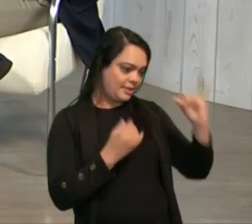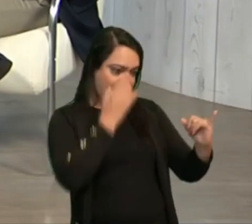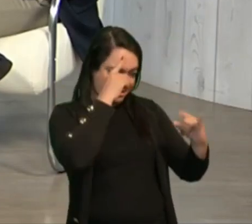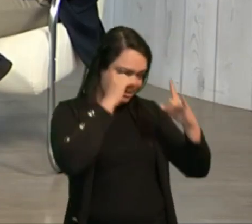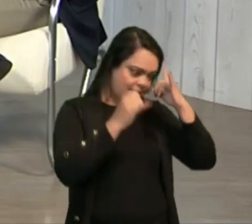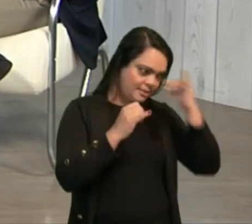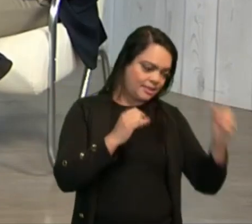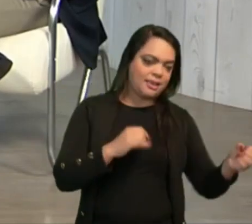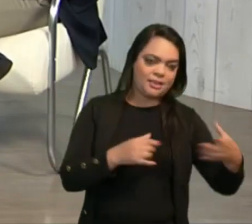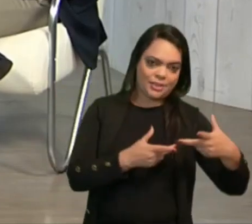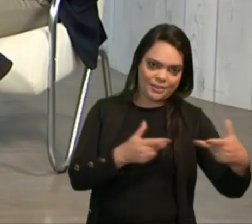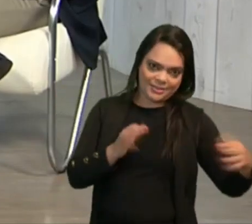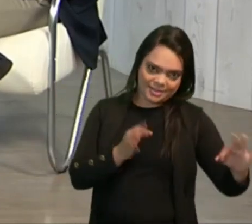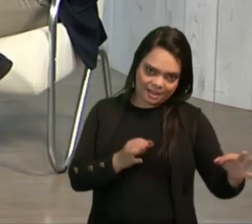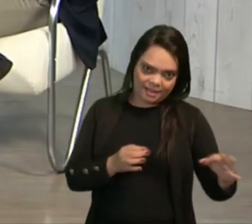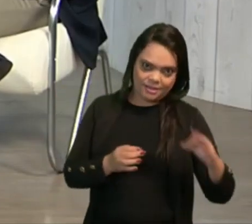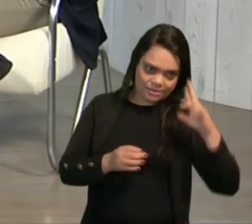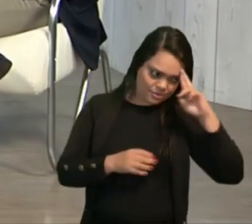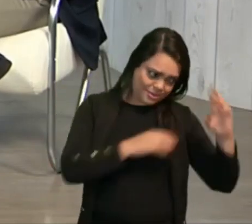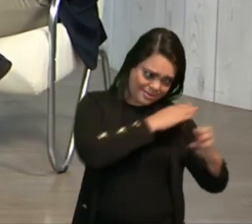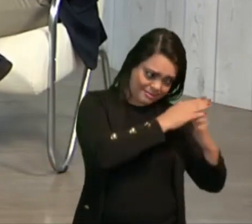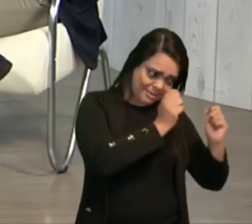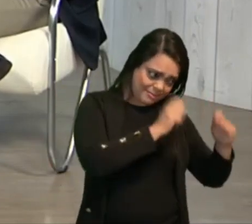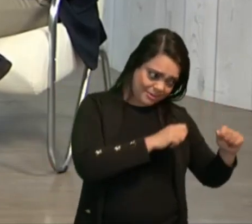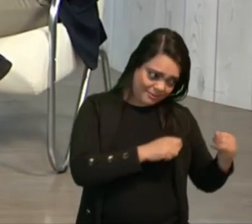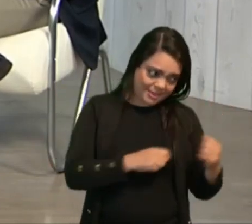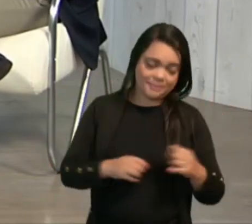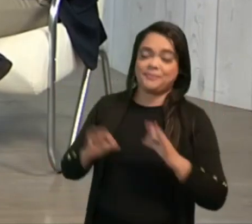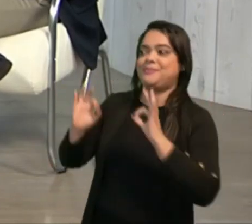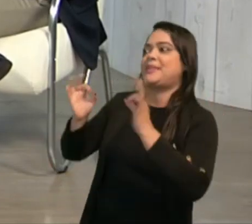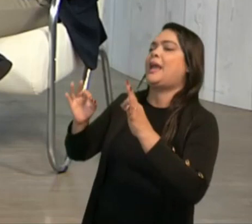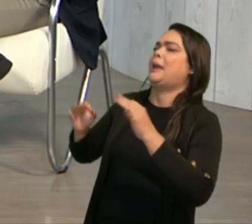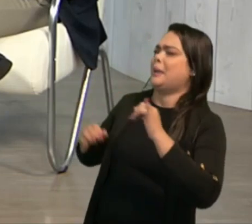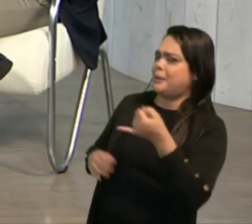também, né? Sim. O empregador pode aproveitar. Aproveita, com certeza.